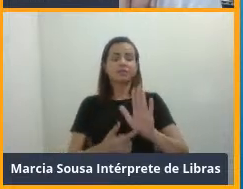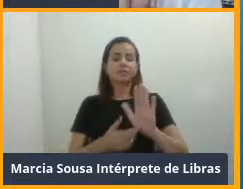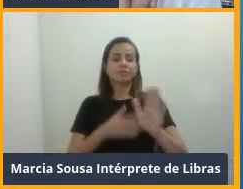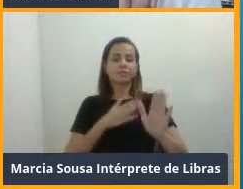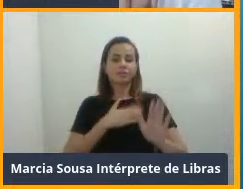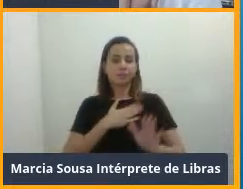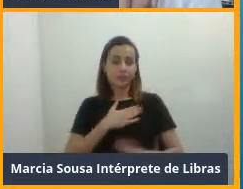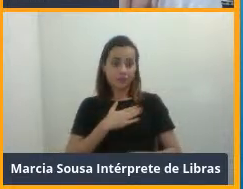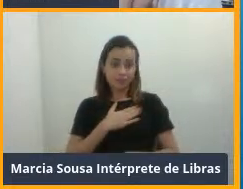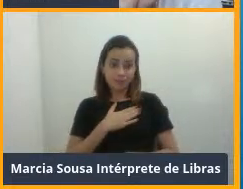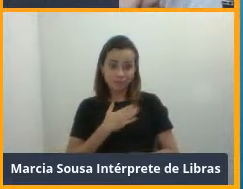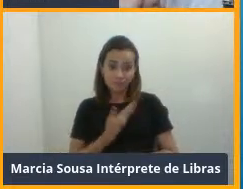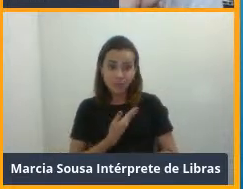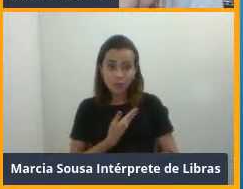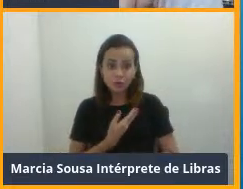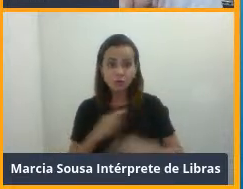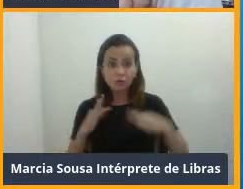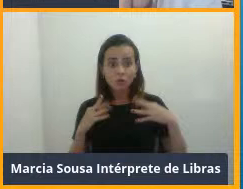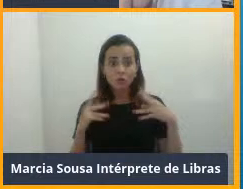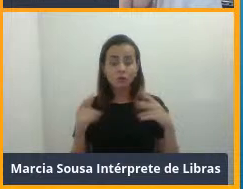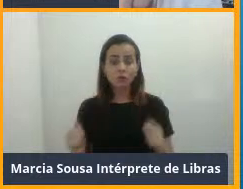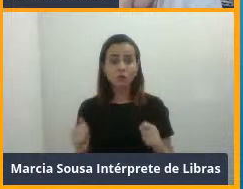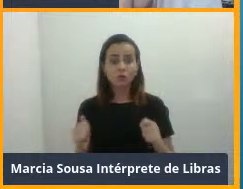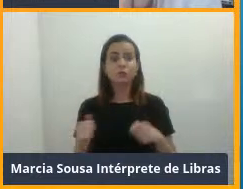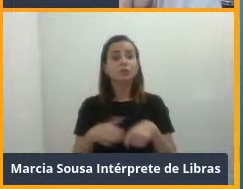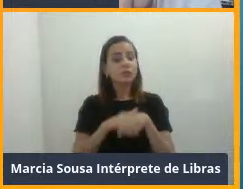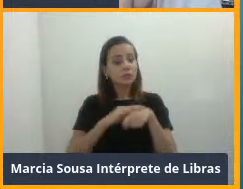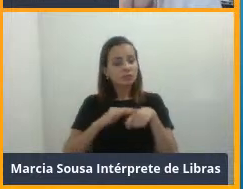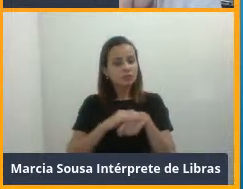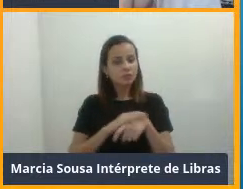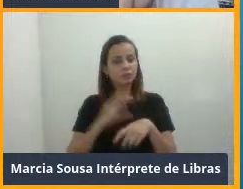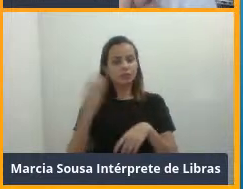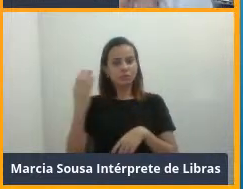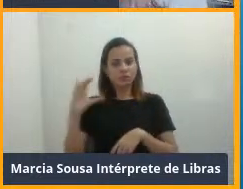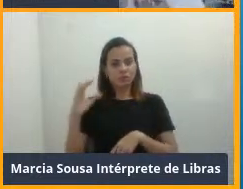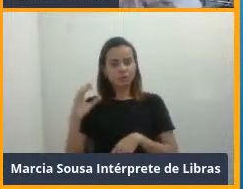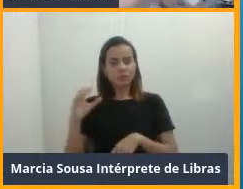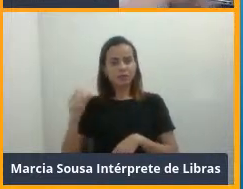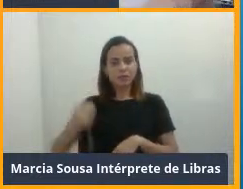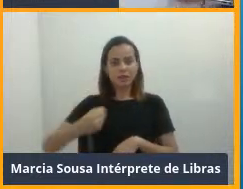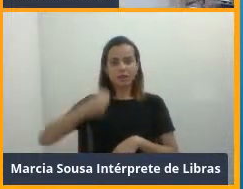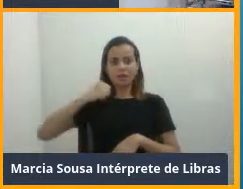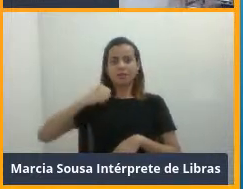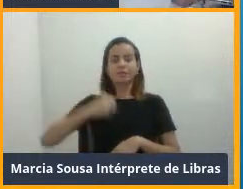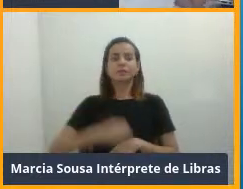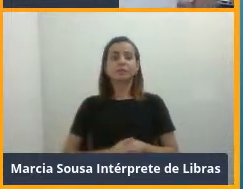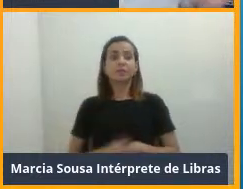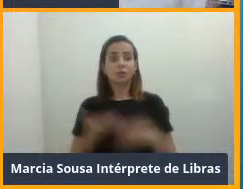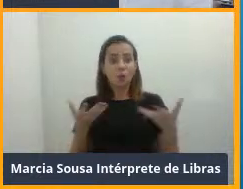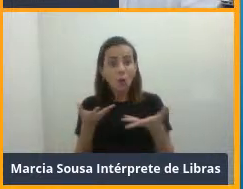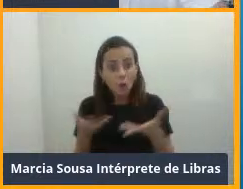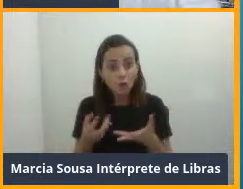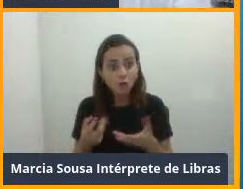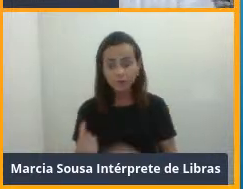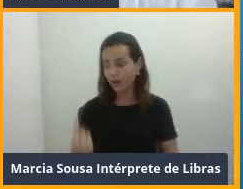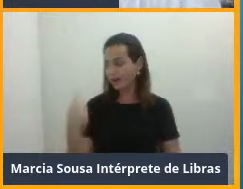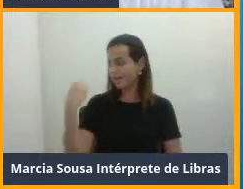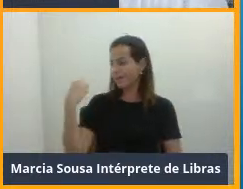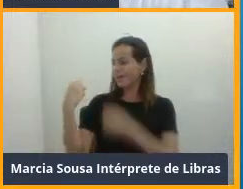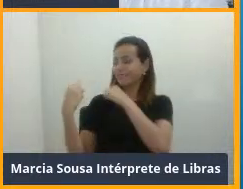todos que um dia a gente discutiu ciência tomando cerveja. E eu fiz questão aqui de vir na fonte,